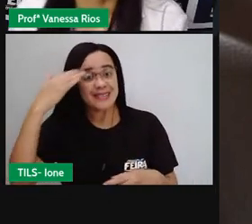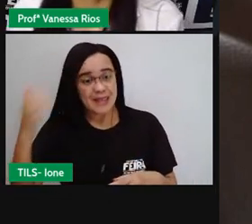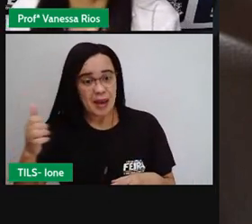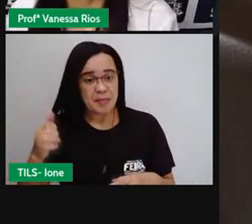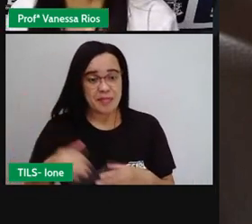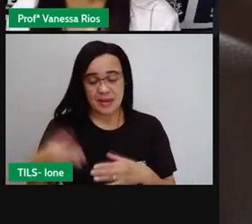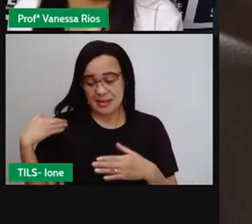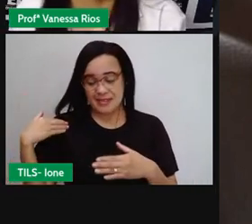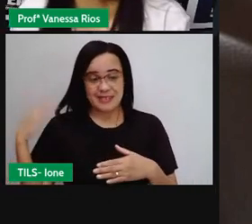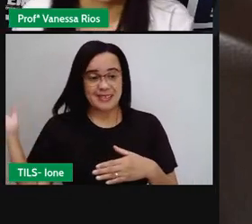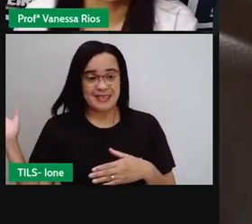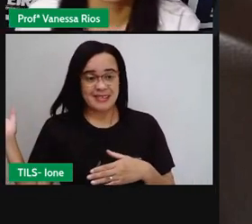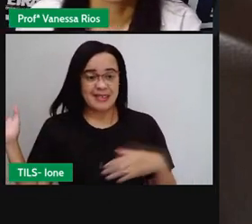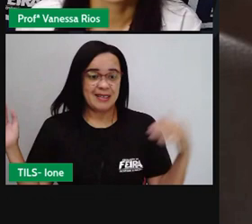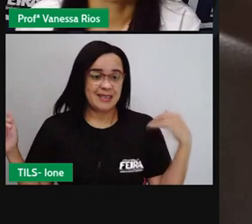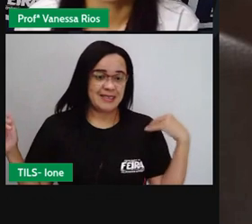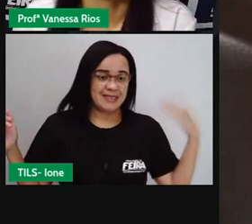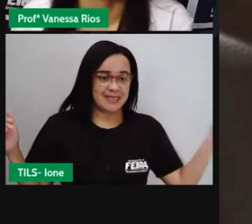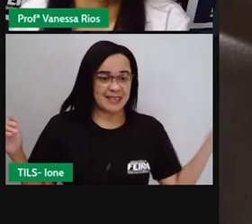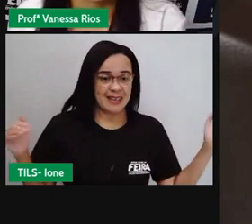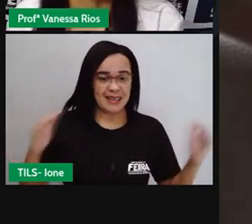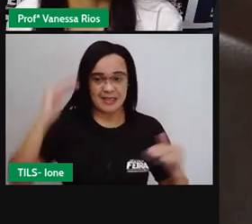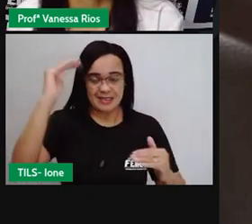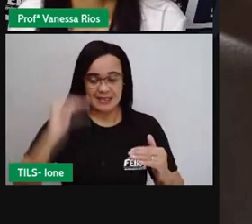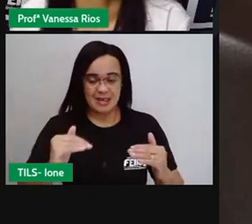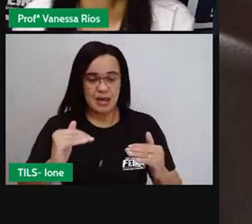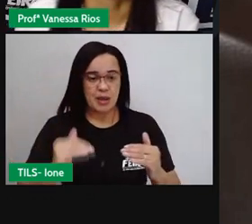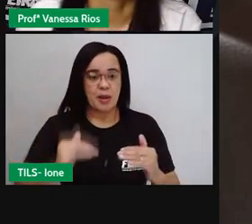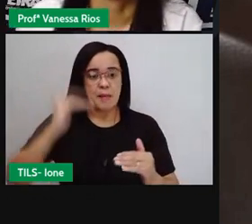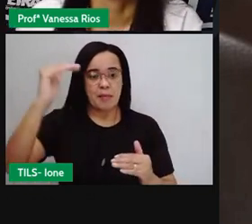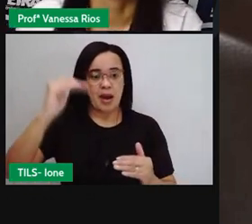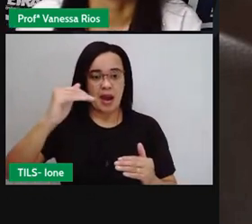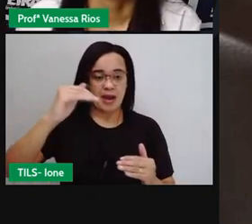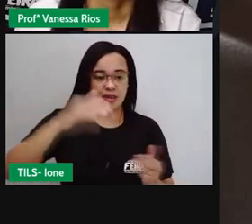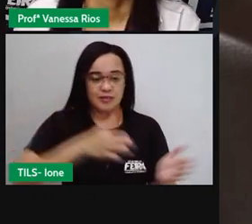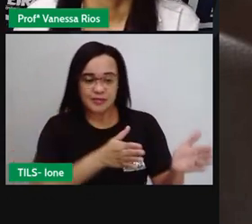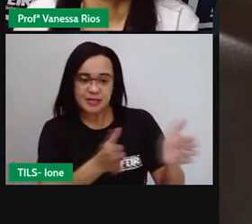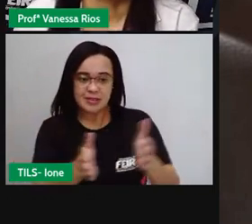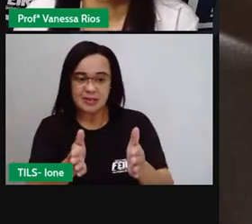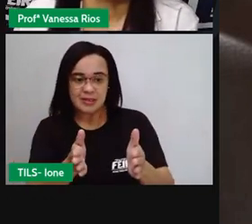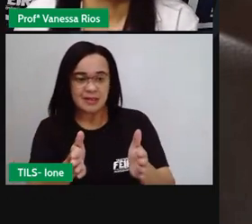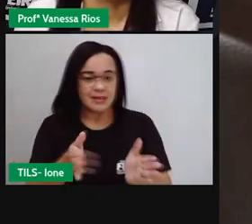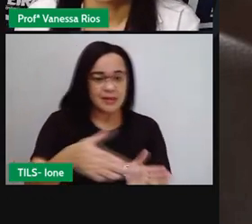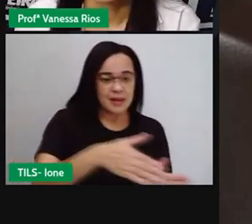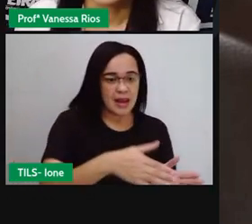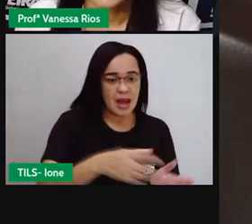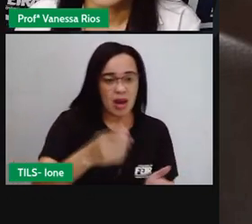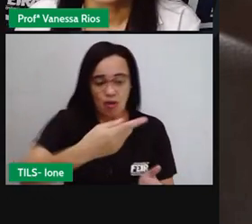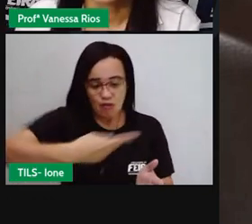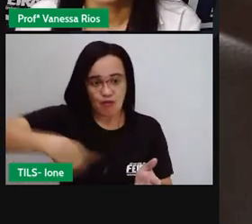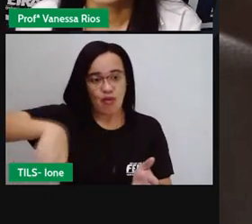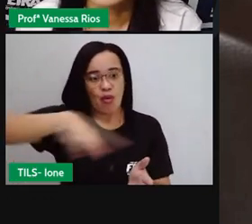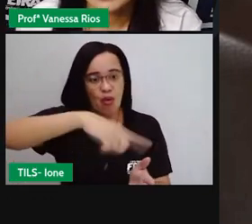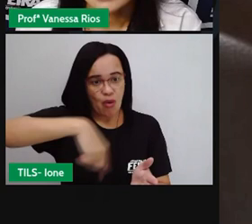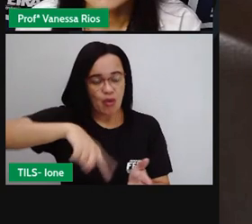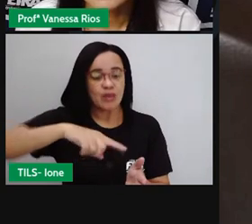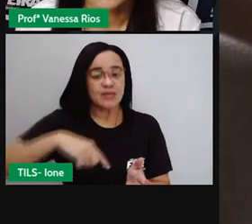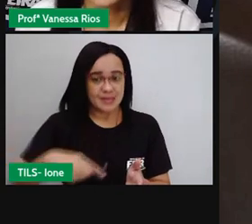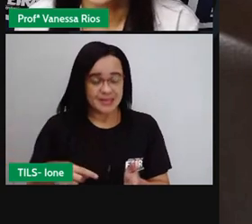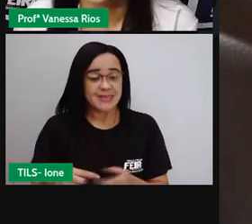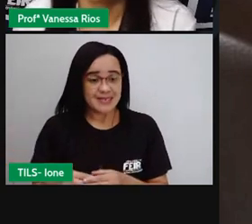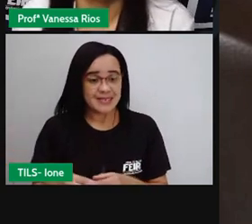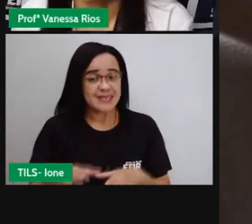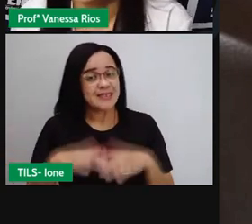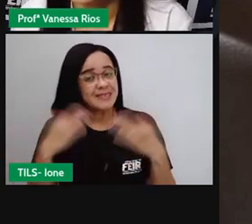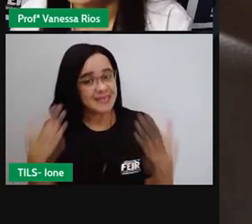Está acima, está abaixo, você vai virar, você vai dar uma volta. Então, aparecem aí alguns conceitos,